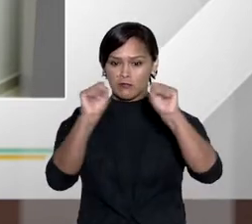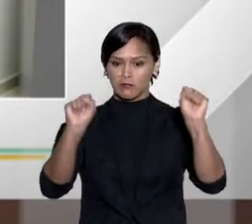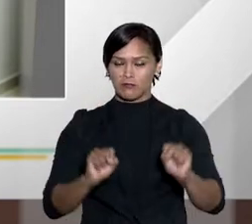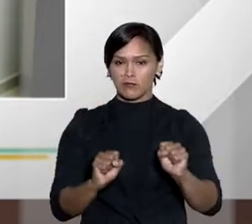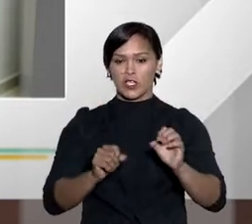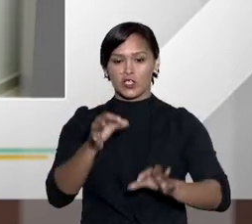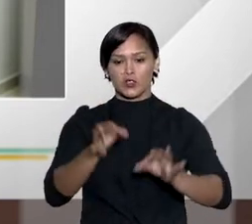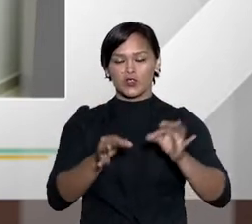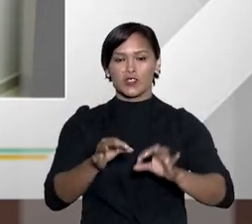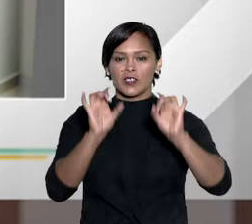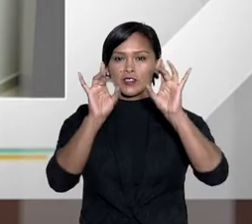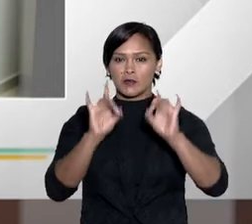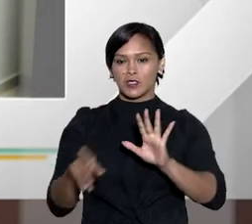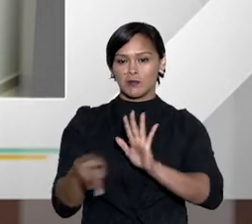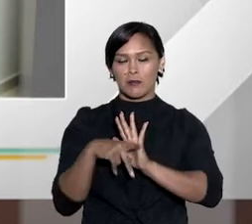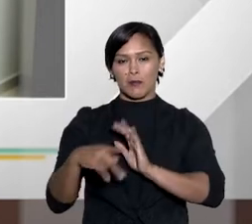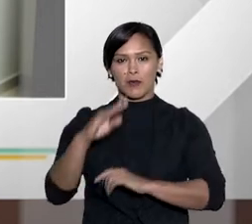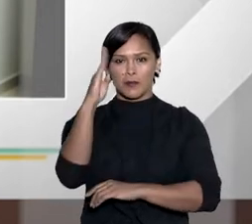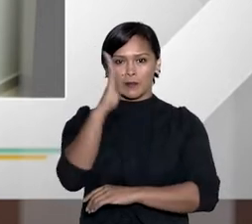juizados especiais brasileiro.